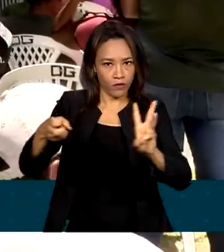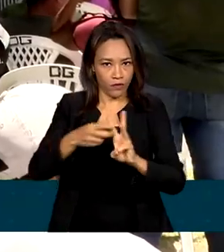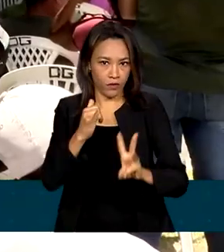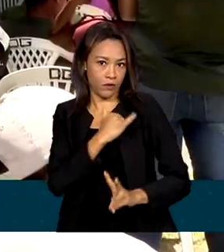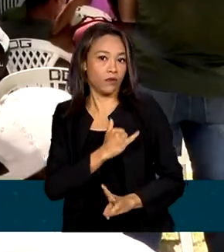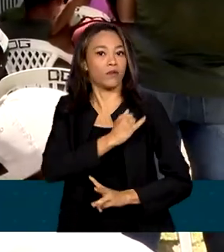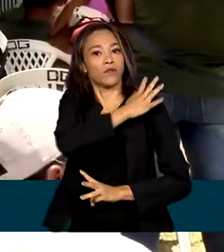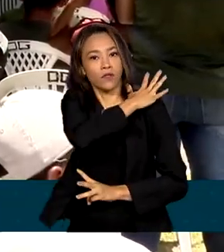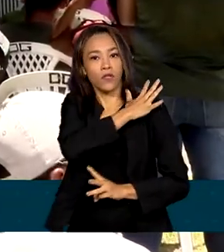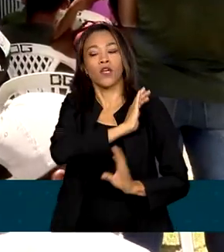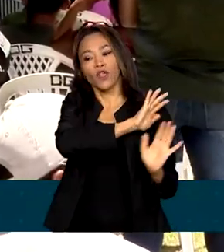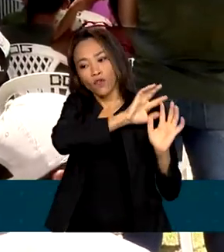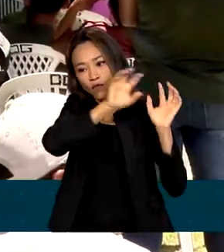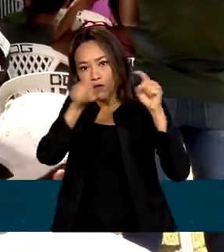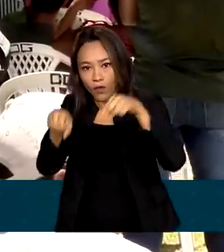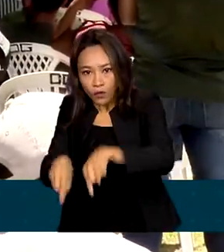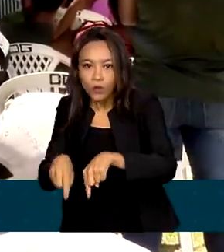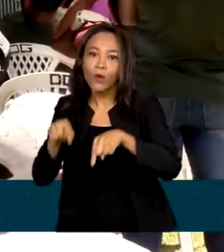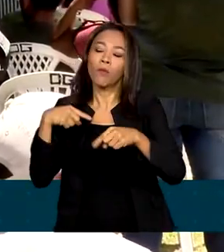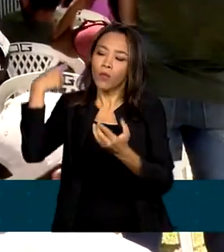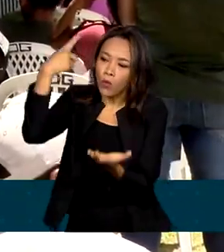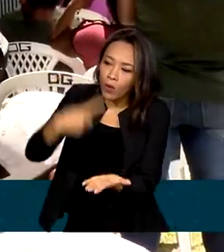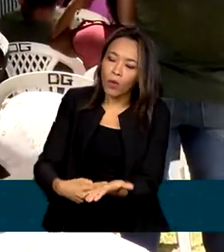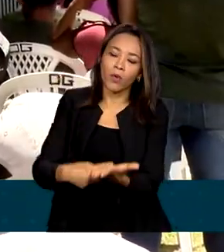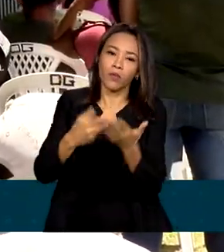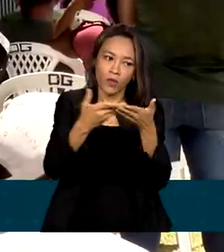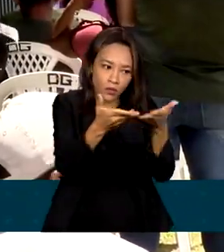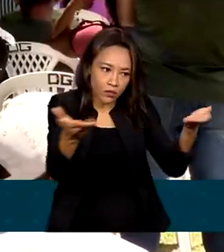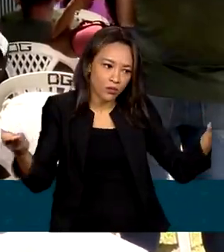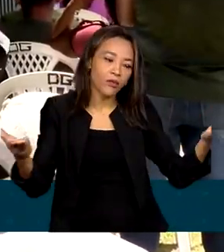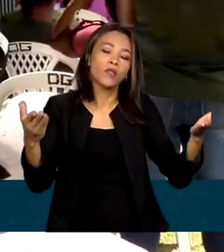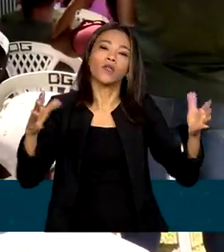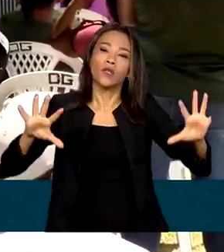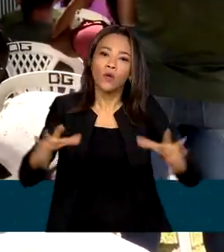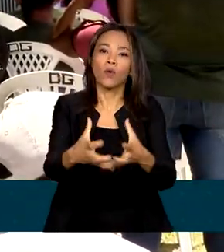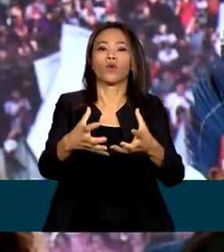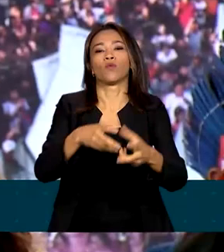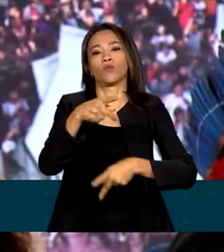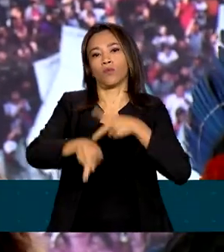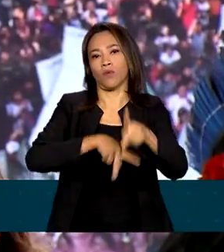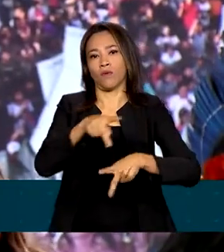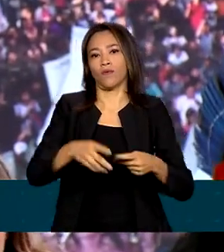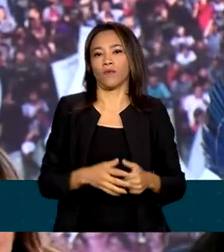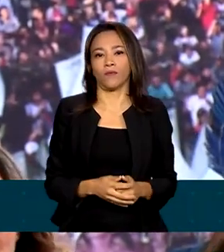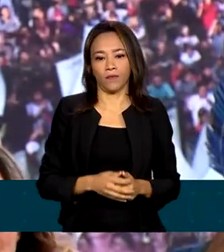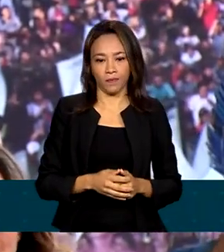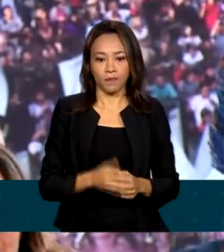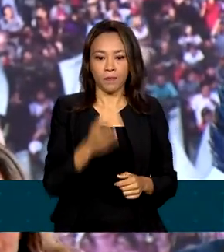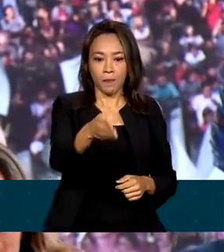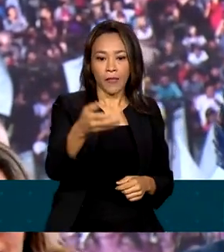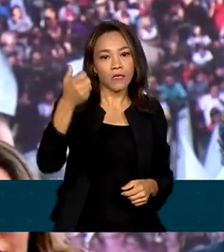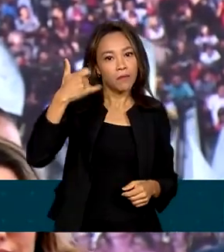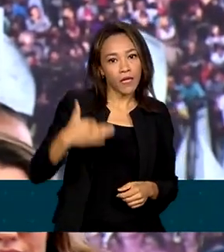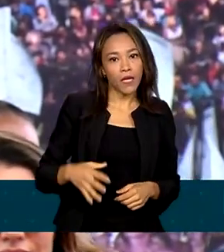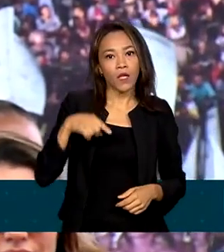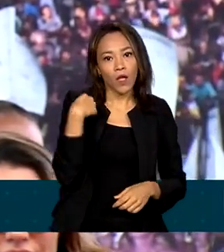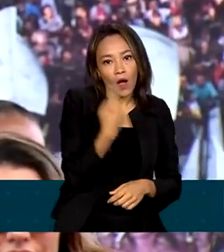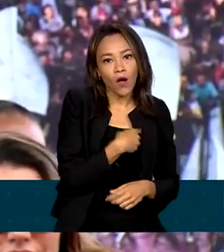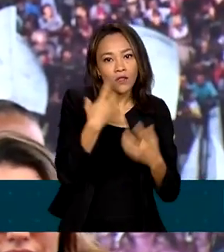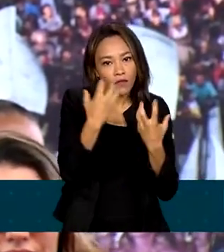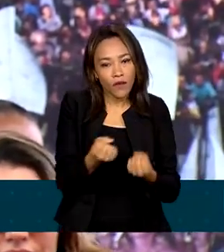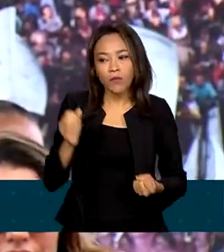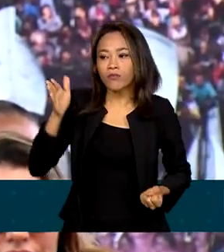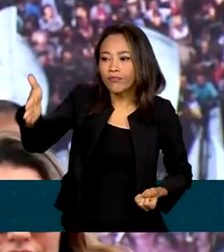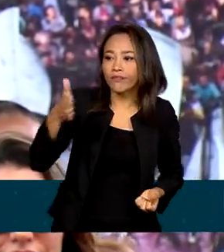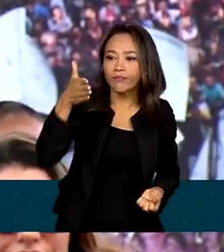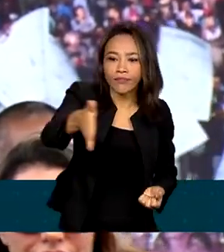reafirmar o compromisso com a proteção ambiental e com os povos originários. A gente vai começar a visitar todas as outras